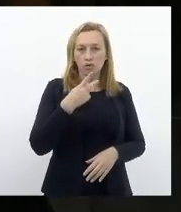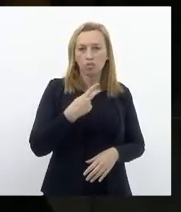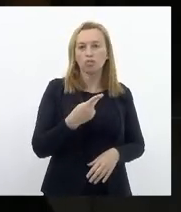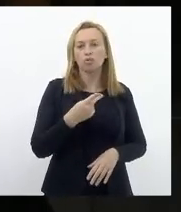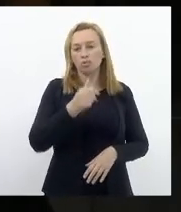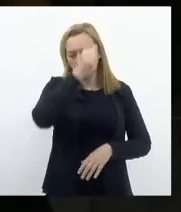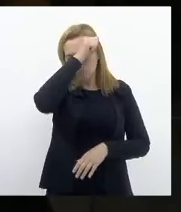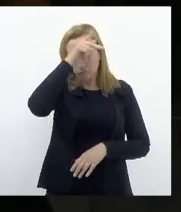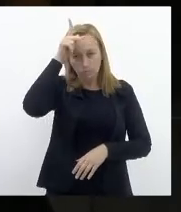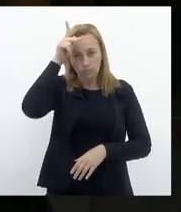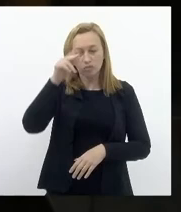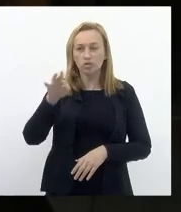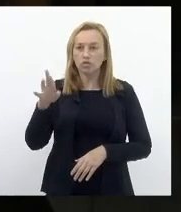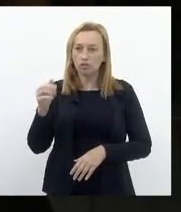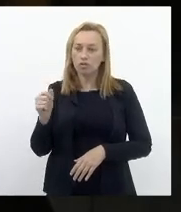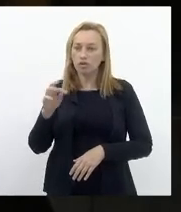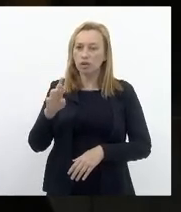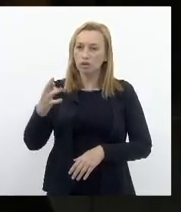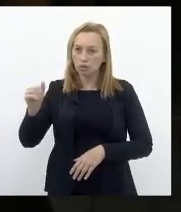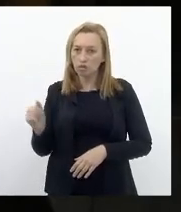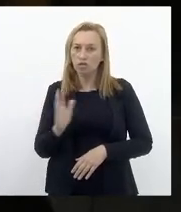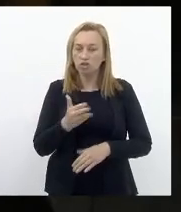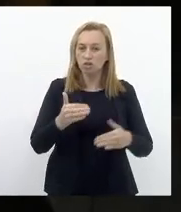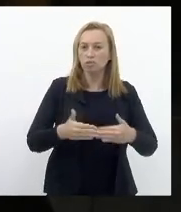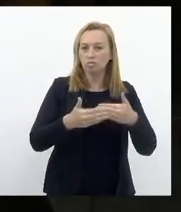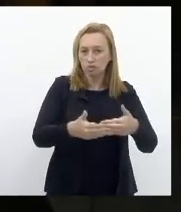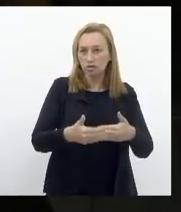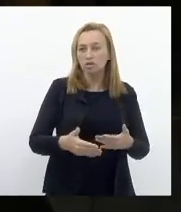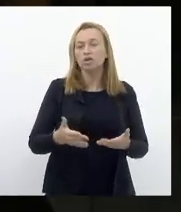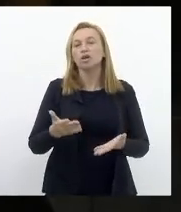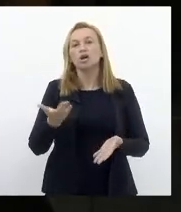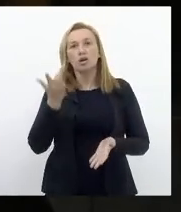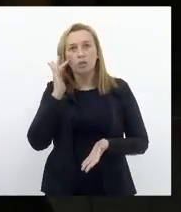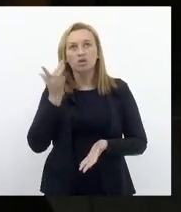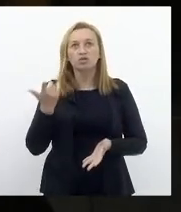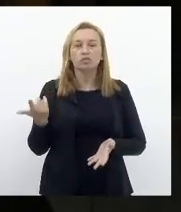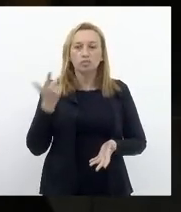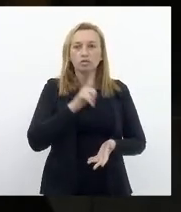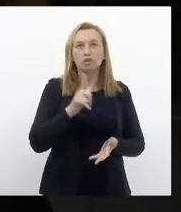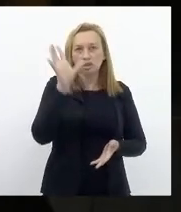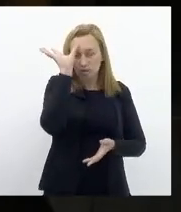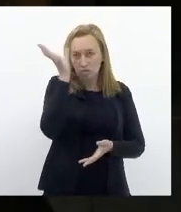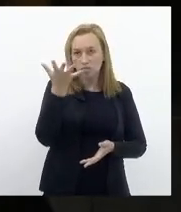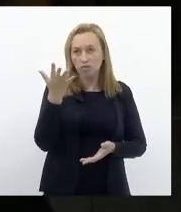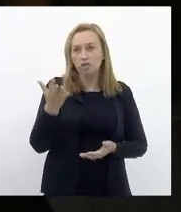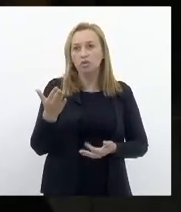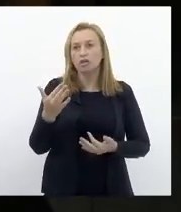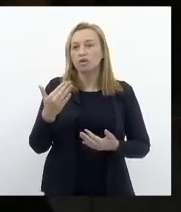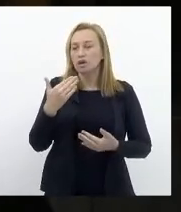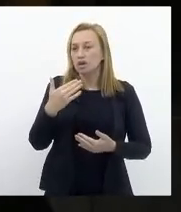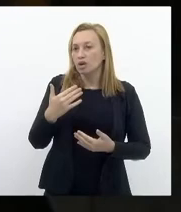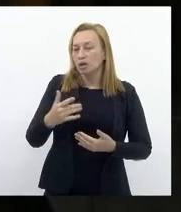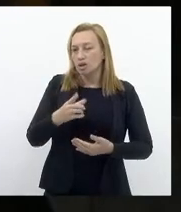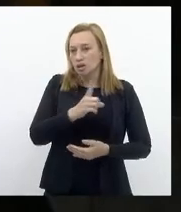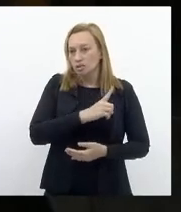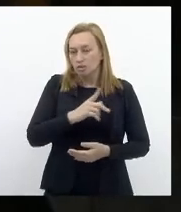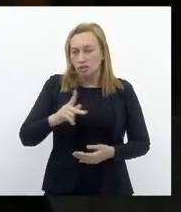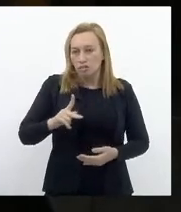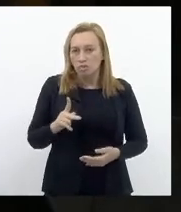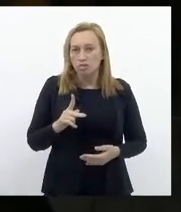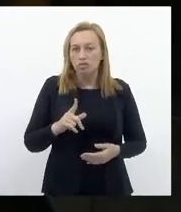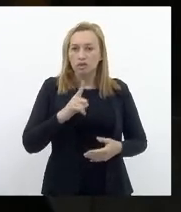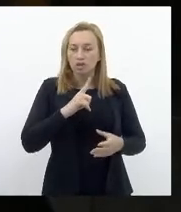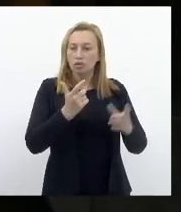Há entendimentos Que começam a avançar E eu acho que a gente Em breve tempo Vai conseguir encontrar Uma solução Que permita a Defensoria Ter a sua sede